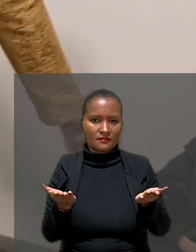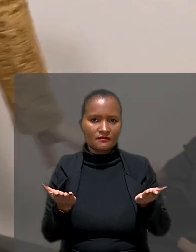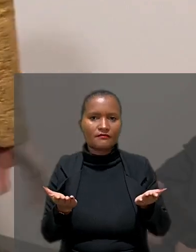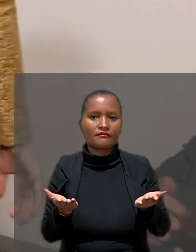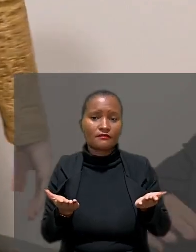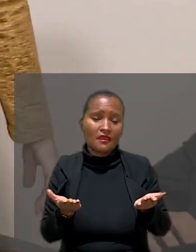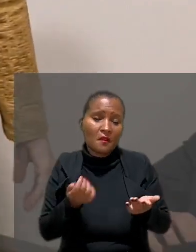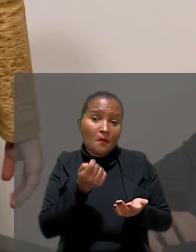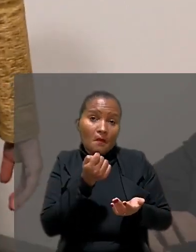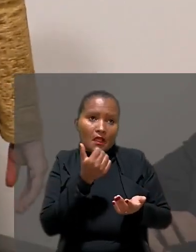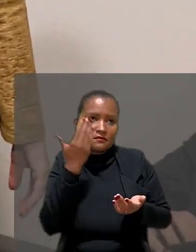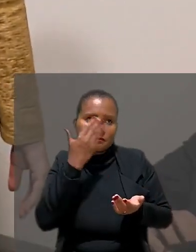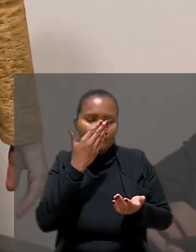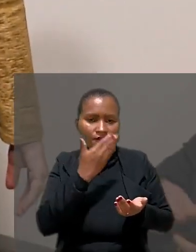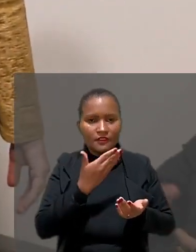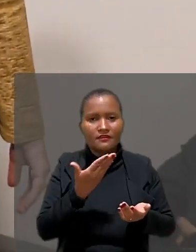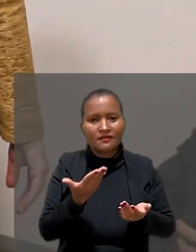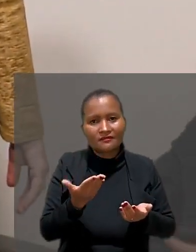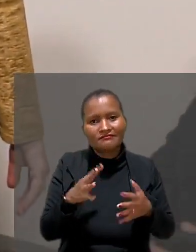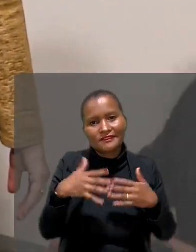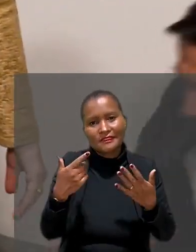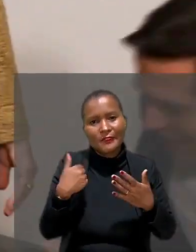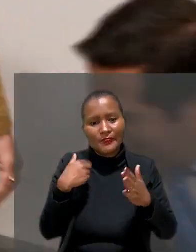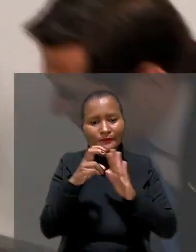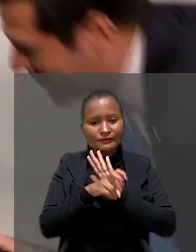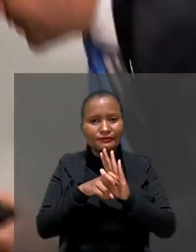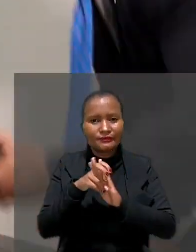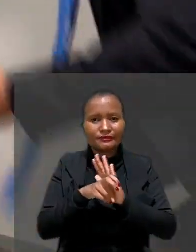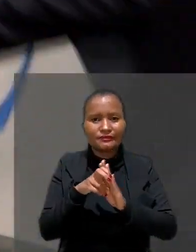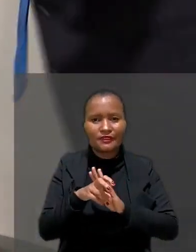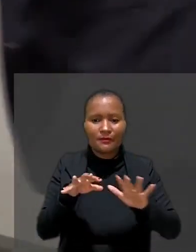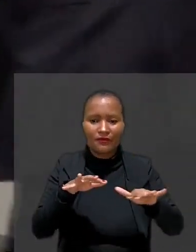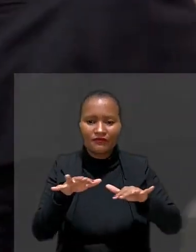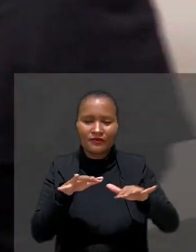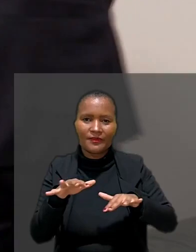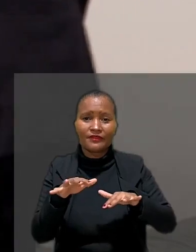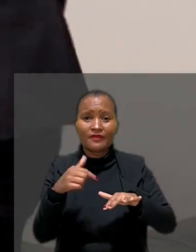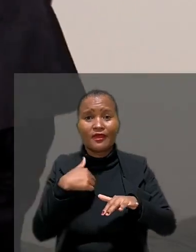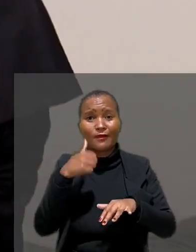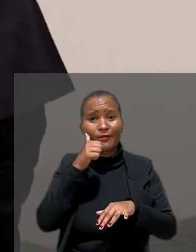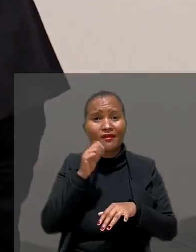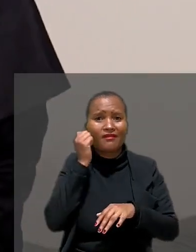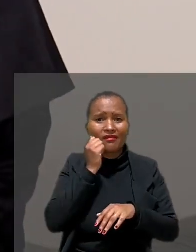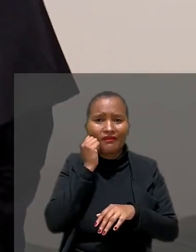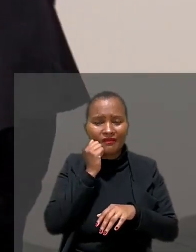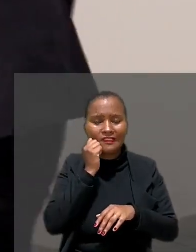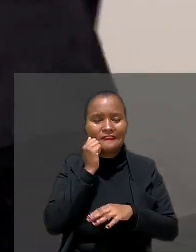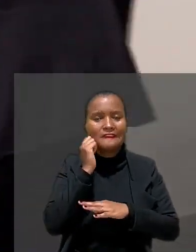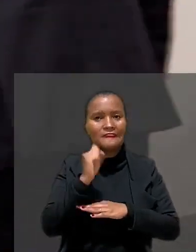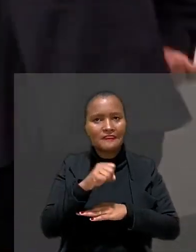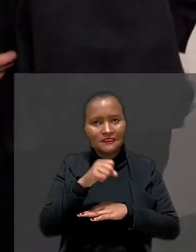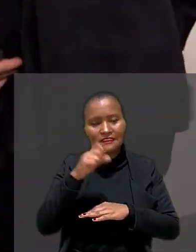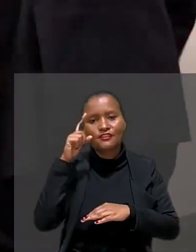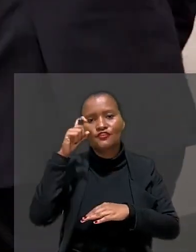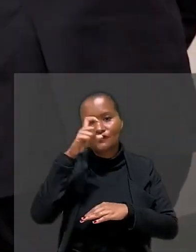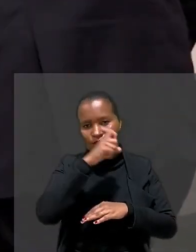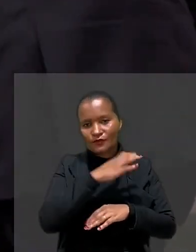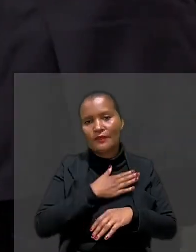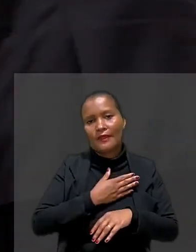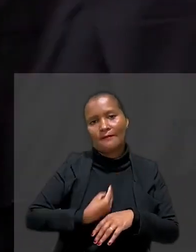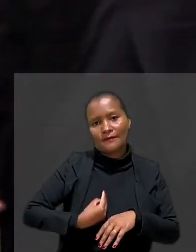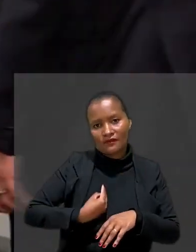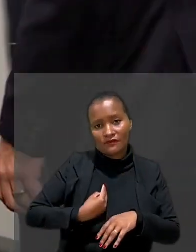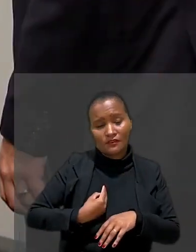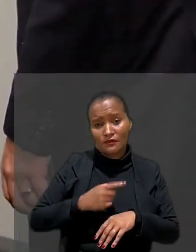e que quase não seja visível. Então, eu uso uma cadeira de roda para locomoção, sou uma mulher negra, isso sim, dificultou